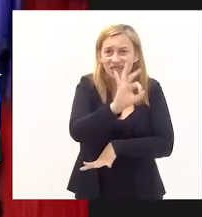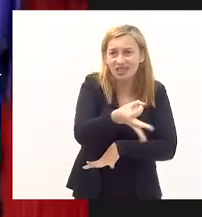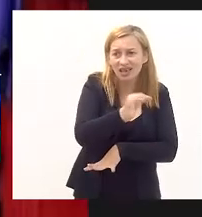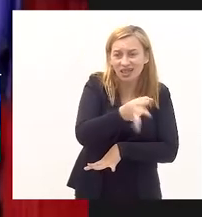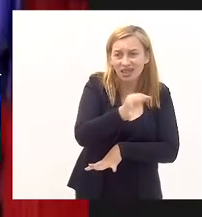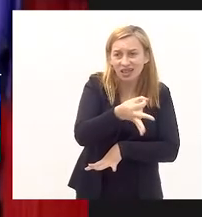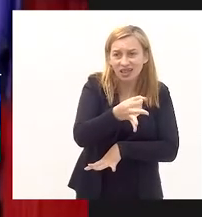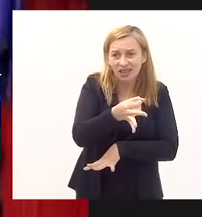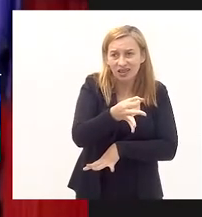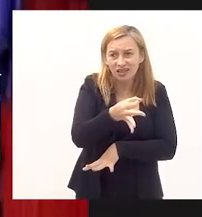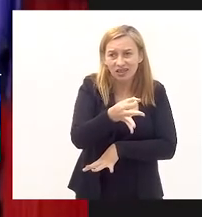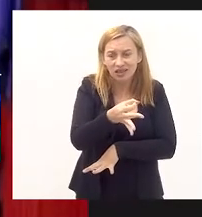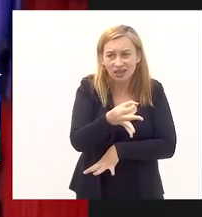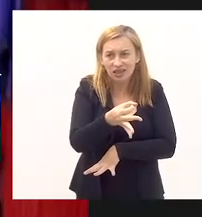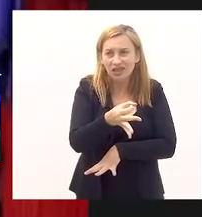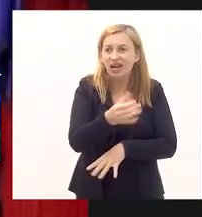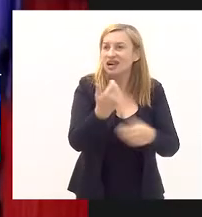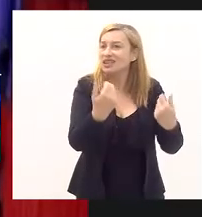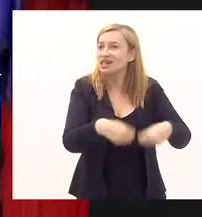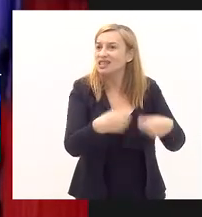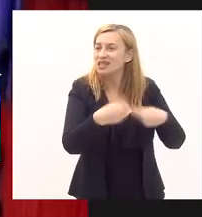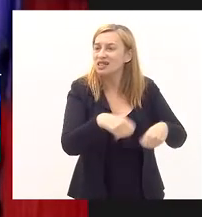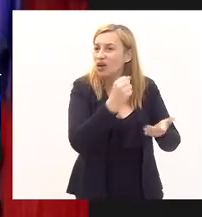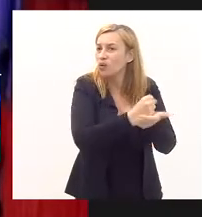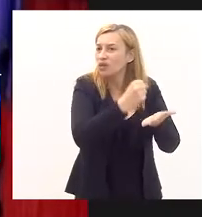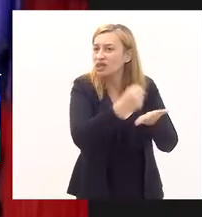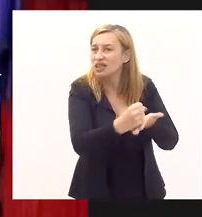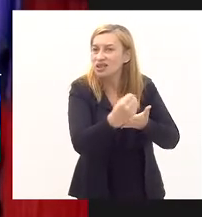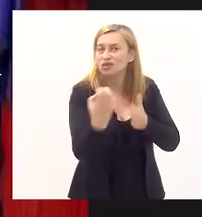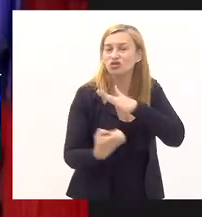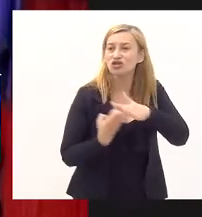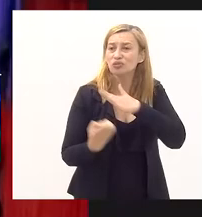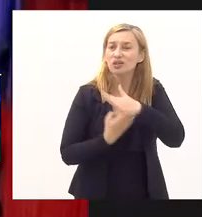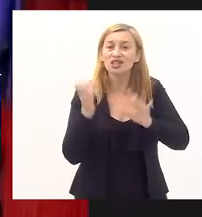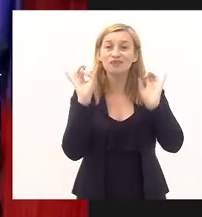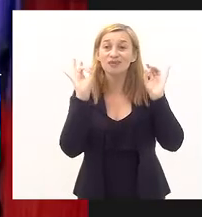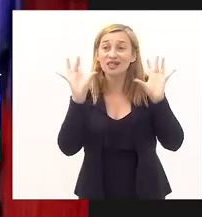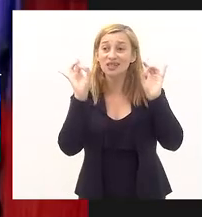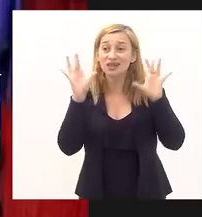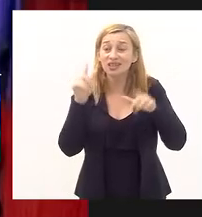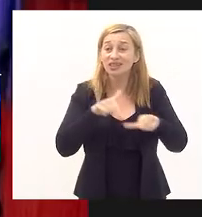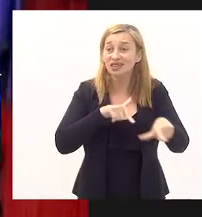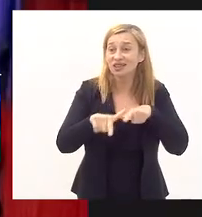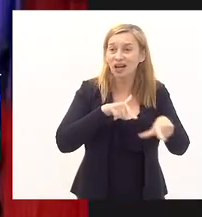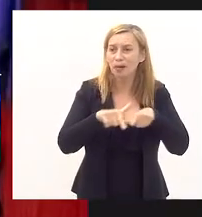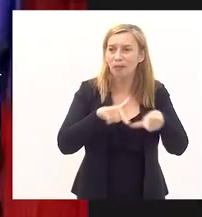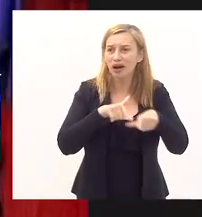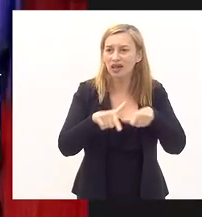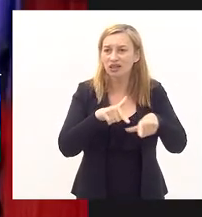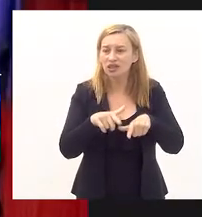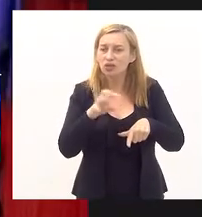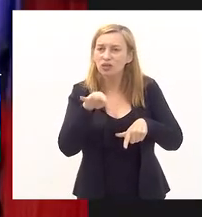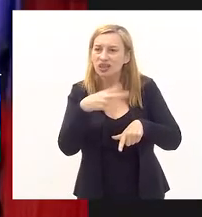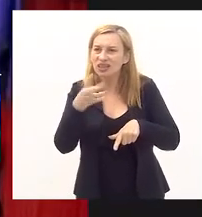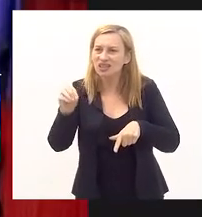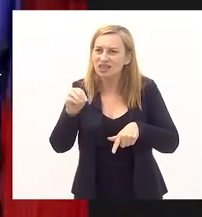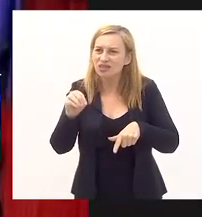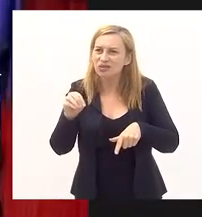torna-se imperiosa e imprecisiva a necessidade de contratação de empresa especializada em serviços de contenção de imposta